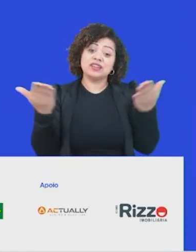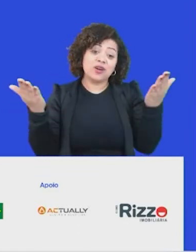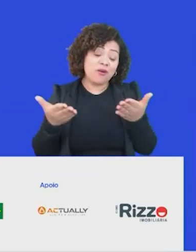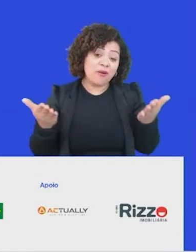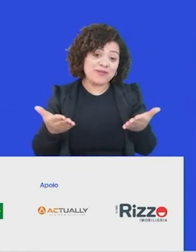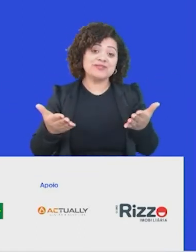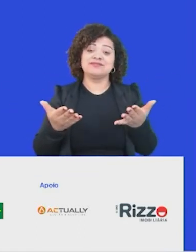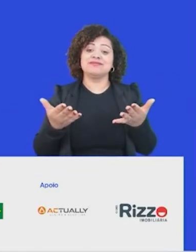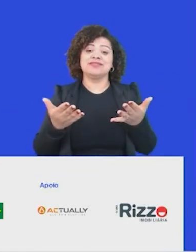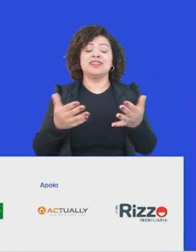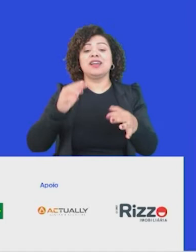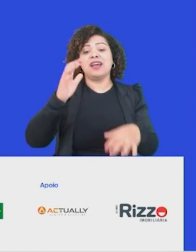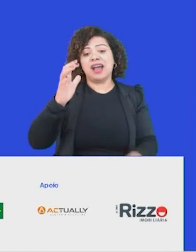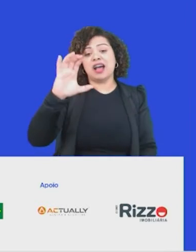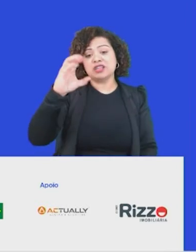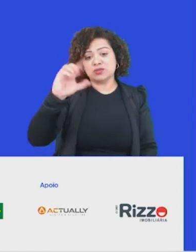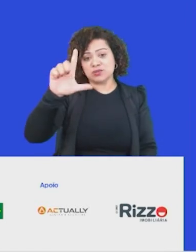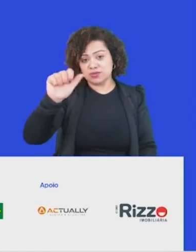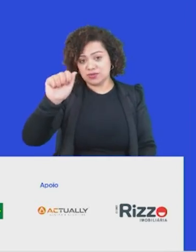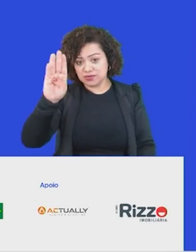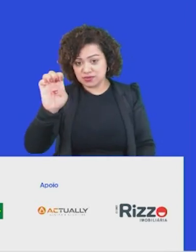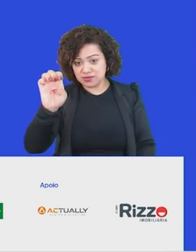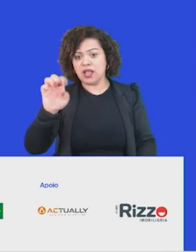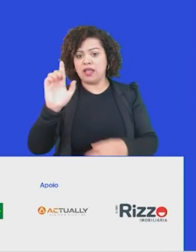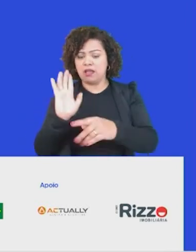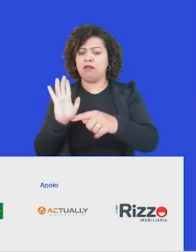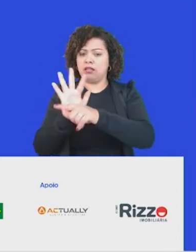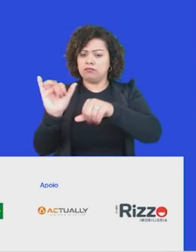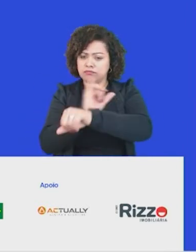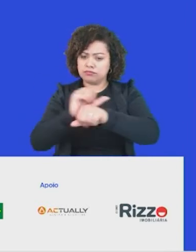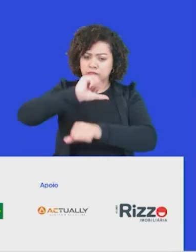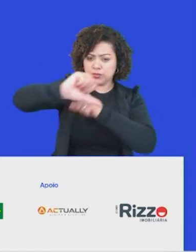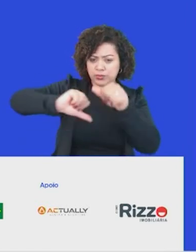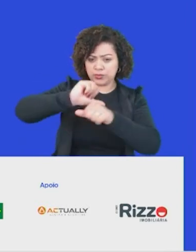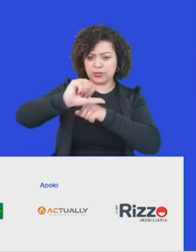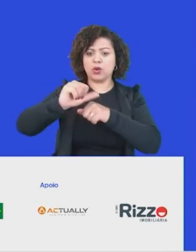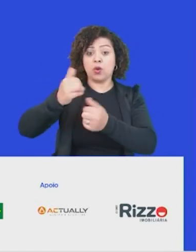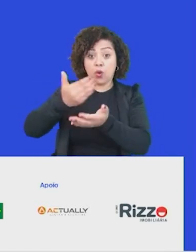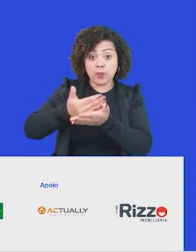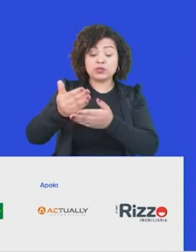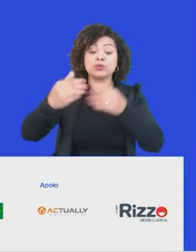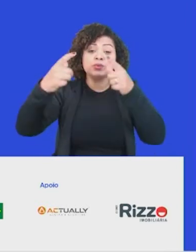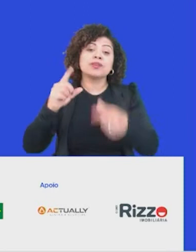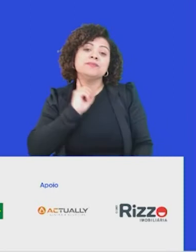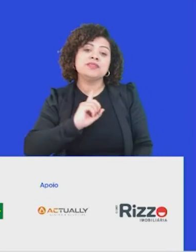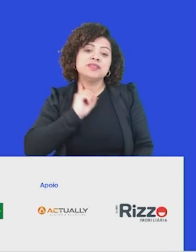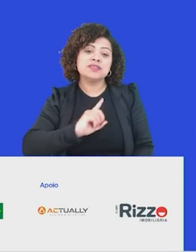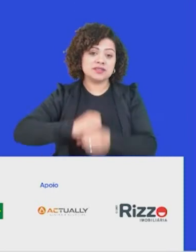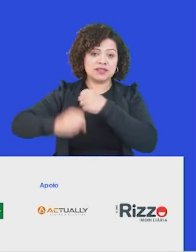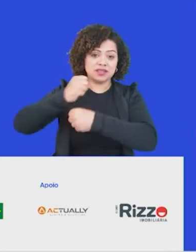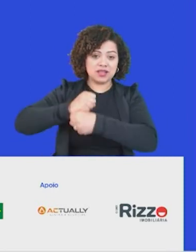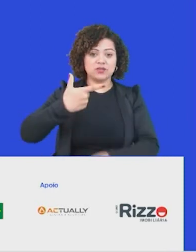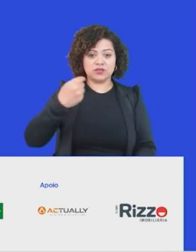momento, através do AsoLab, que o nosso laboratório de inovação aberta, começou em 2018 aqui em Minas Gerais, ele foi o primeiro